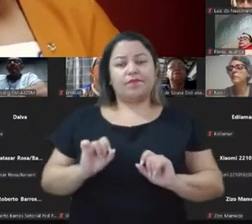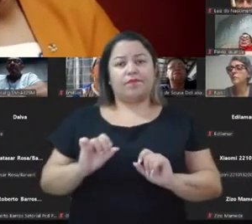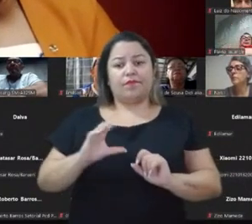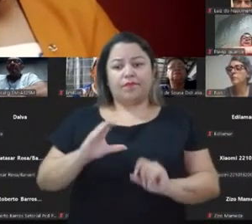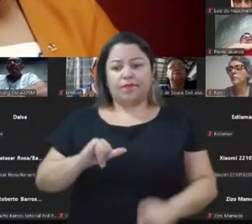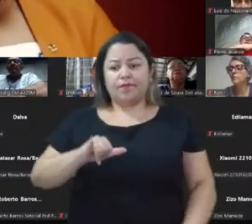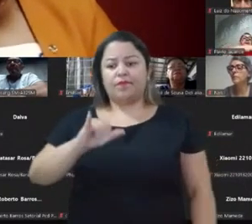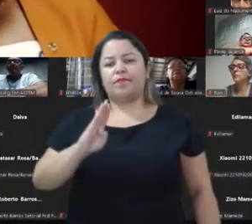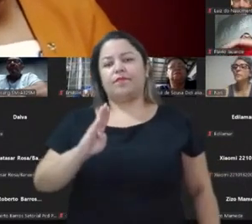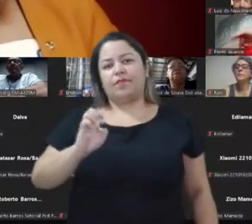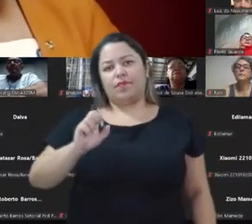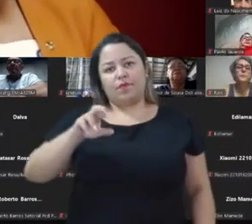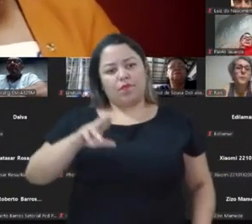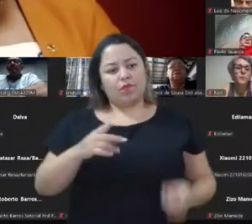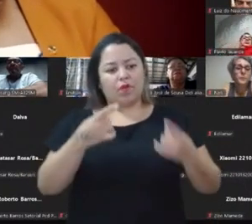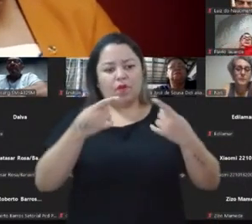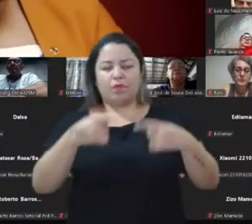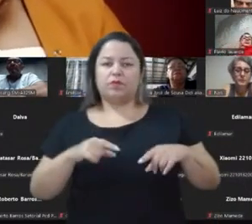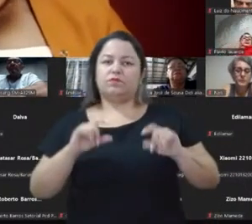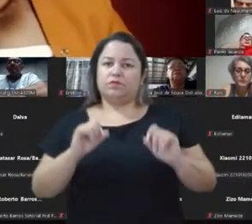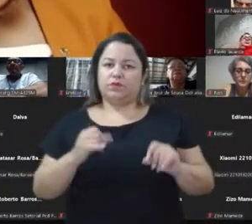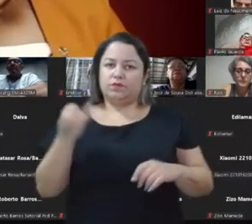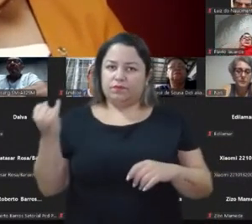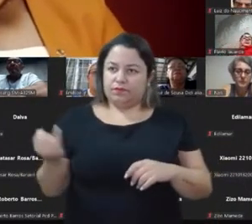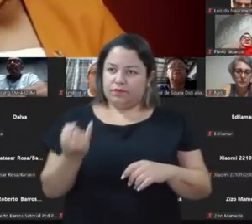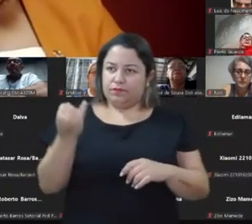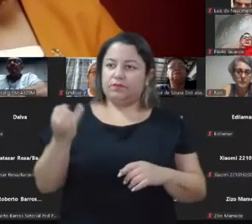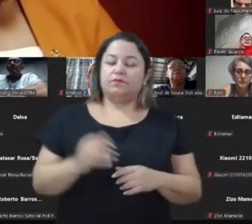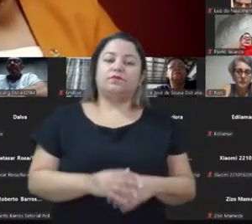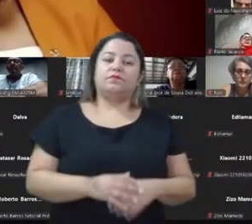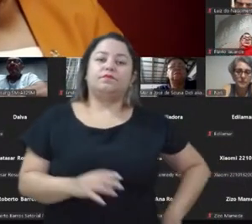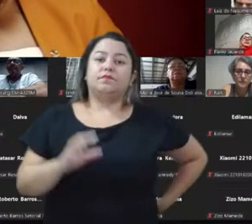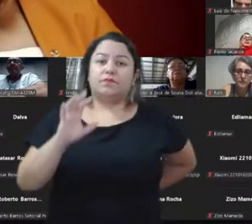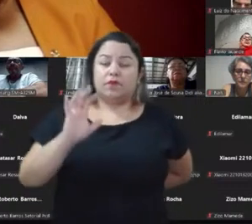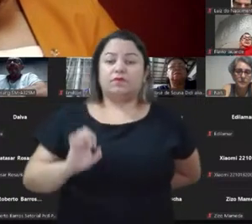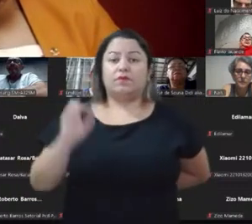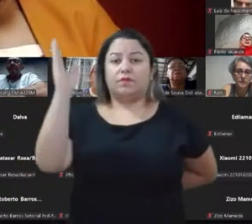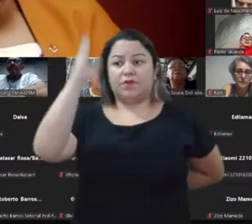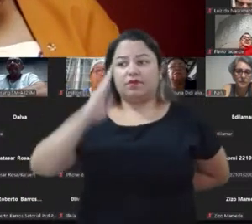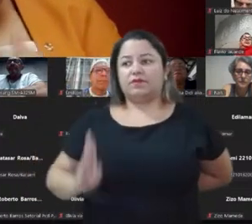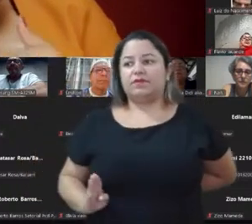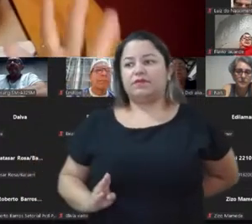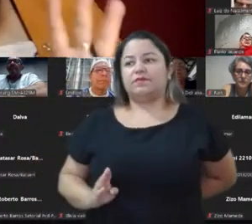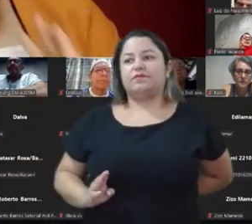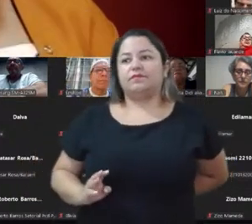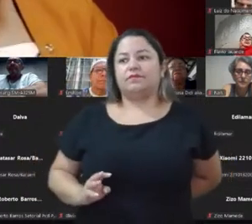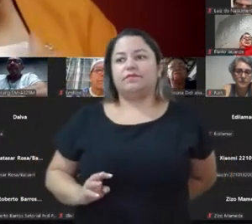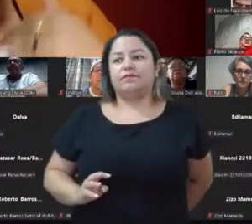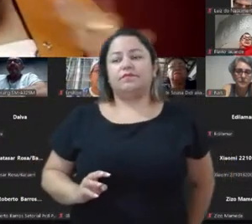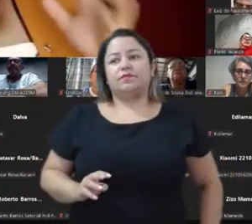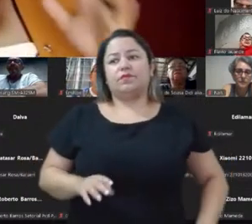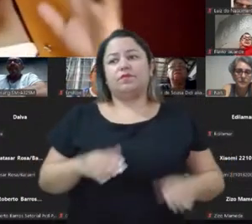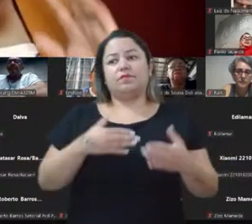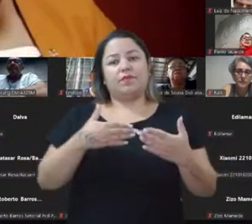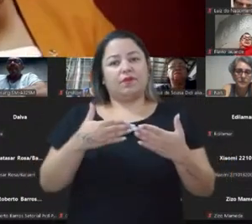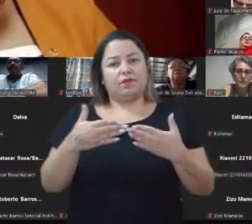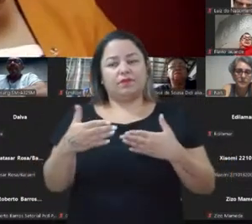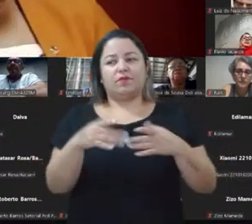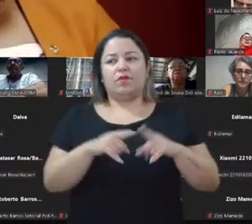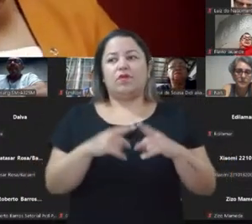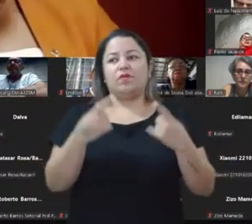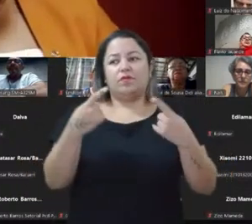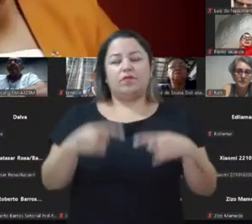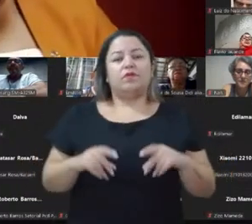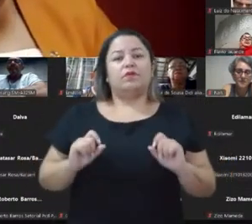uma atuação política muito importante da esquerda brasileira. Mas, tudo é só para iniciar o debate, eu quero